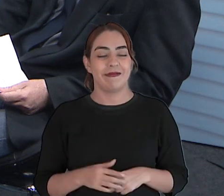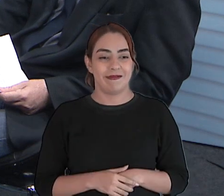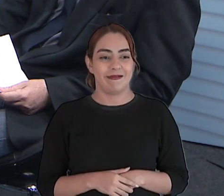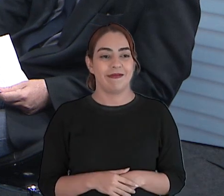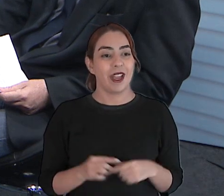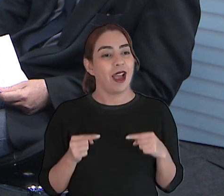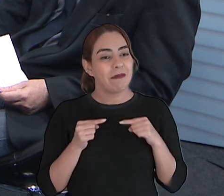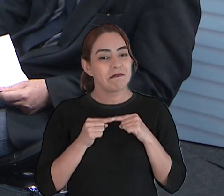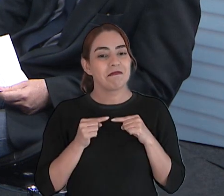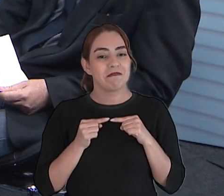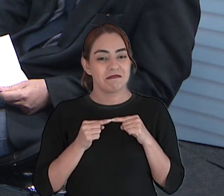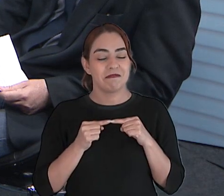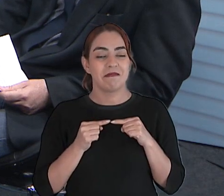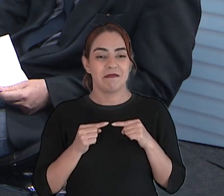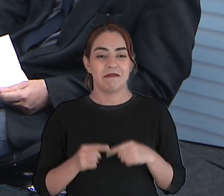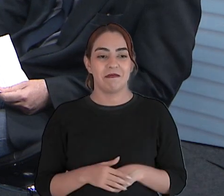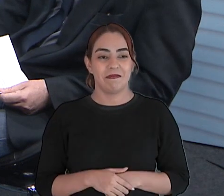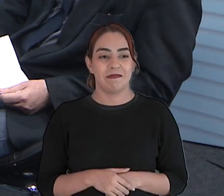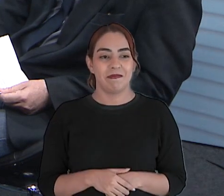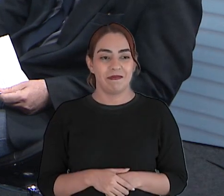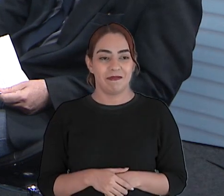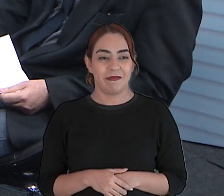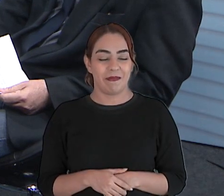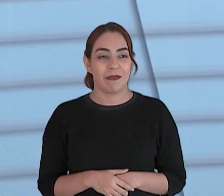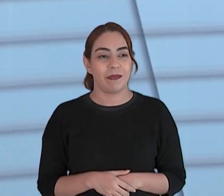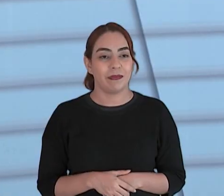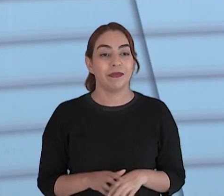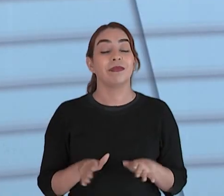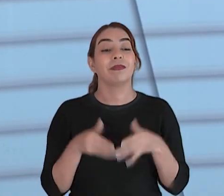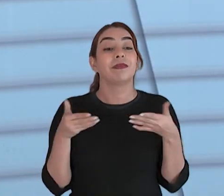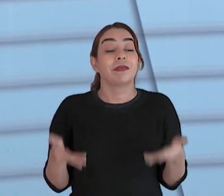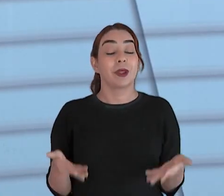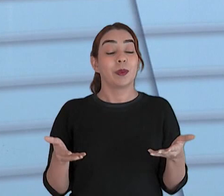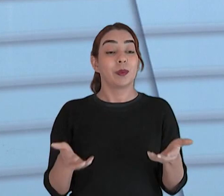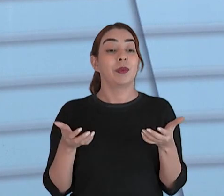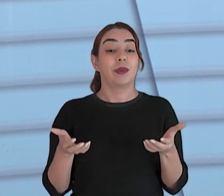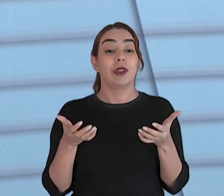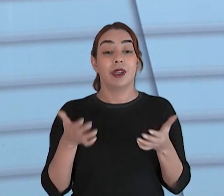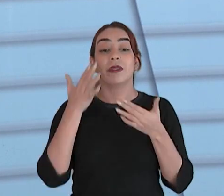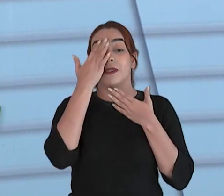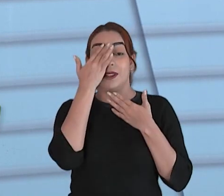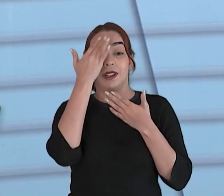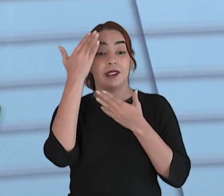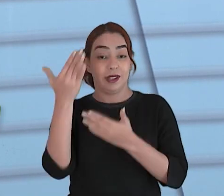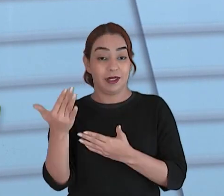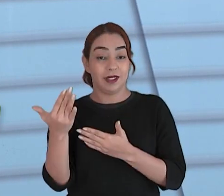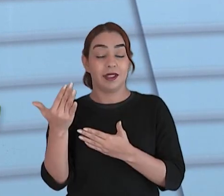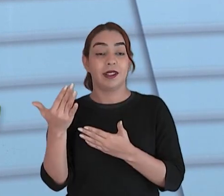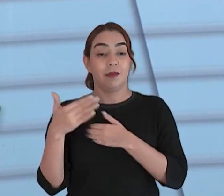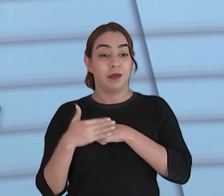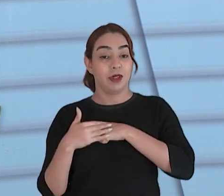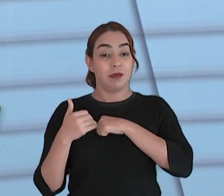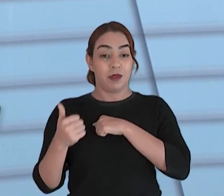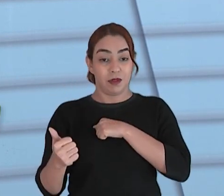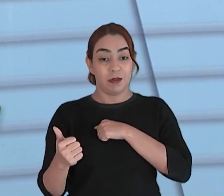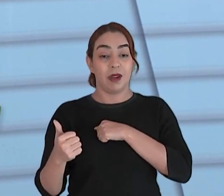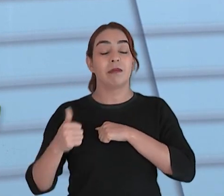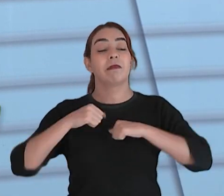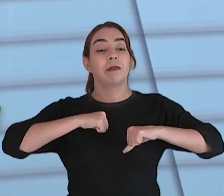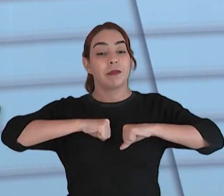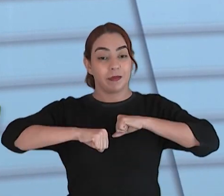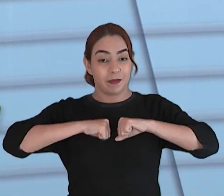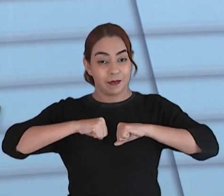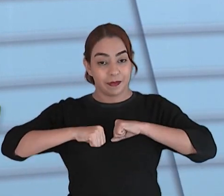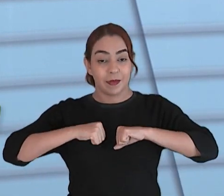Fala assim, brincando. 3.412. Mas é isso, eu quero aqui, como eu disse, agradecer por estar tendo essa oportunidade de